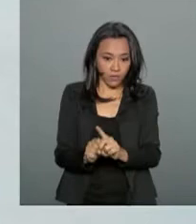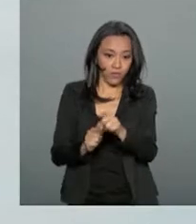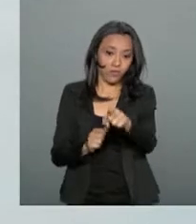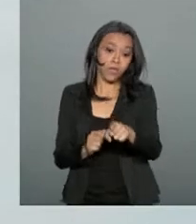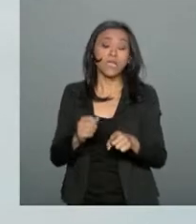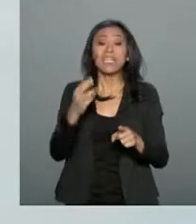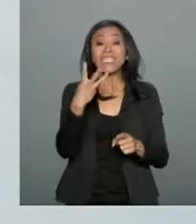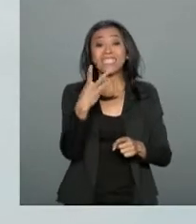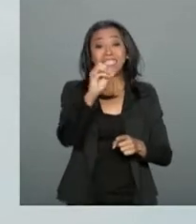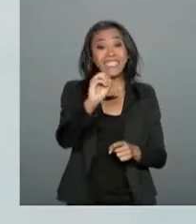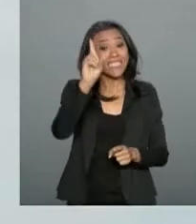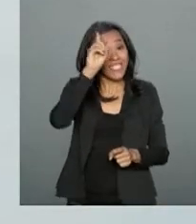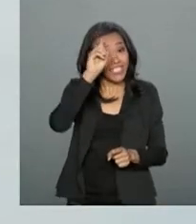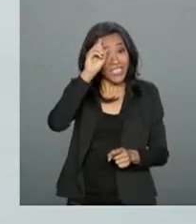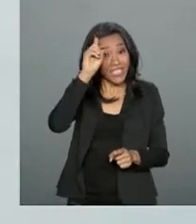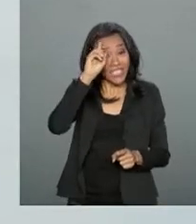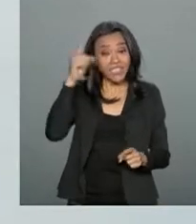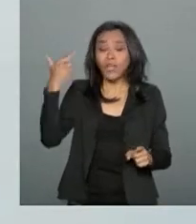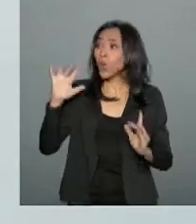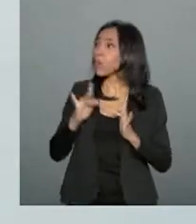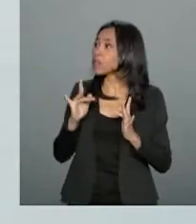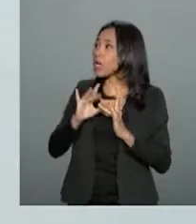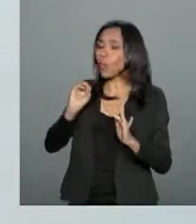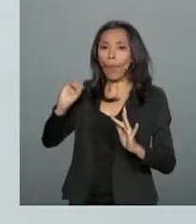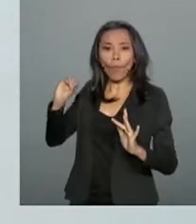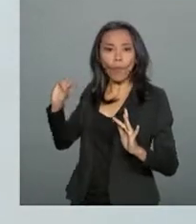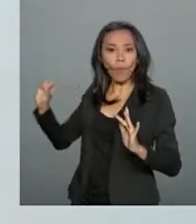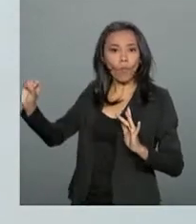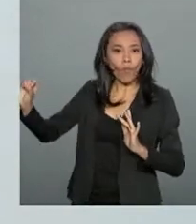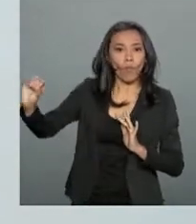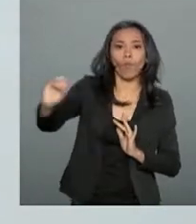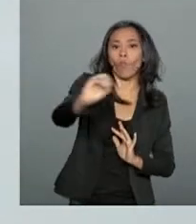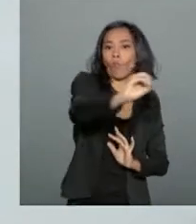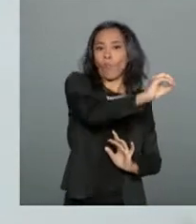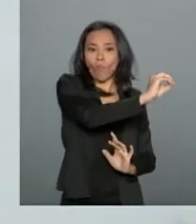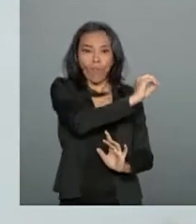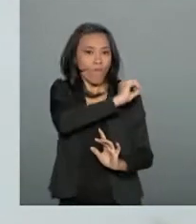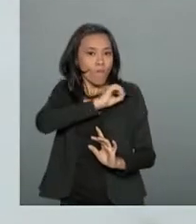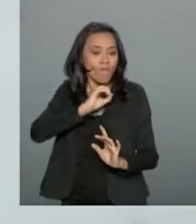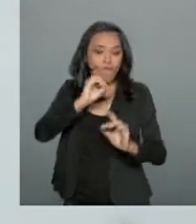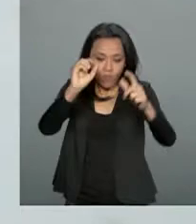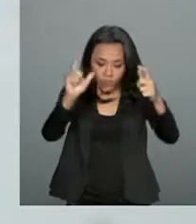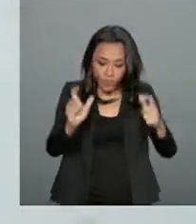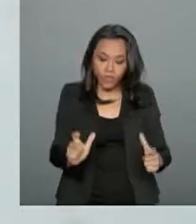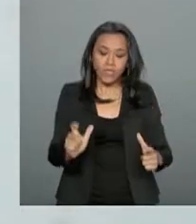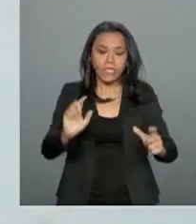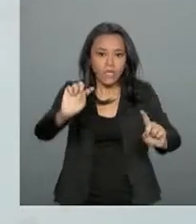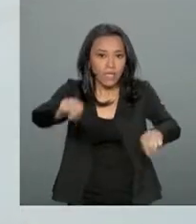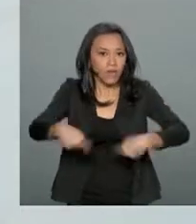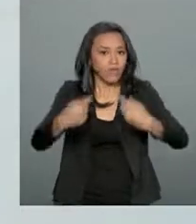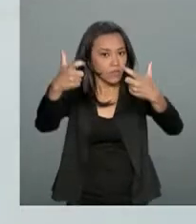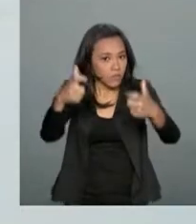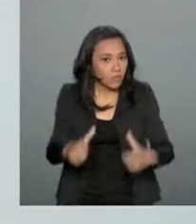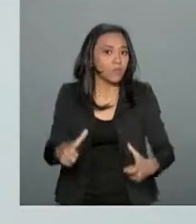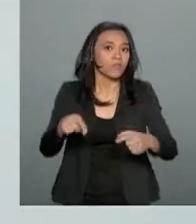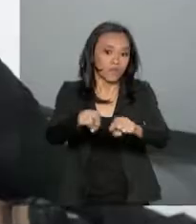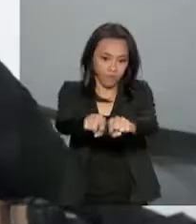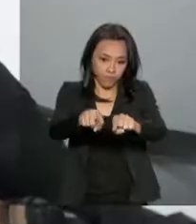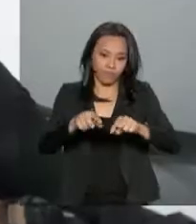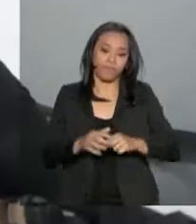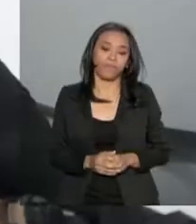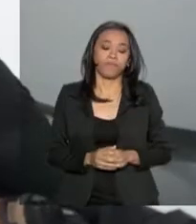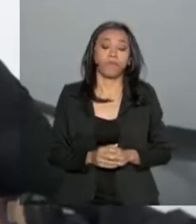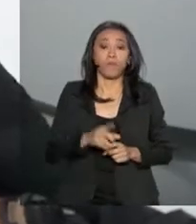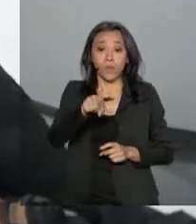30 dias isolados, fazendo ciência, in loco e convivendo com os desafios do ambiente antártico.